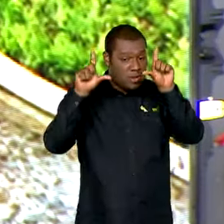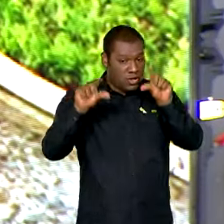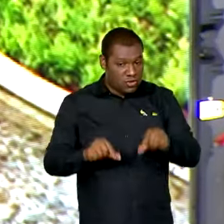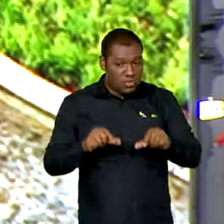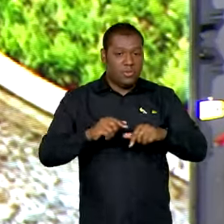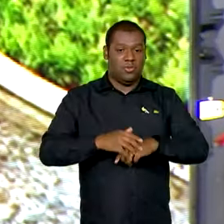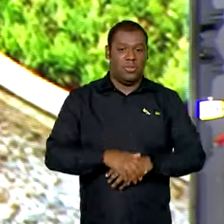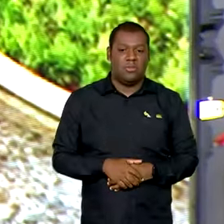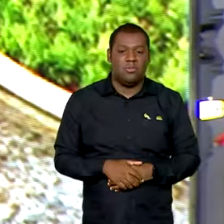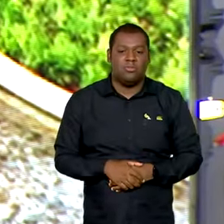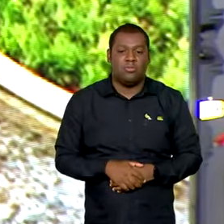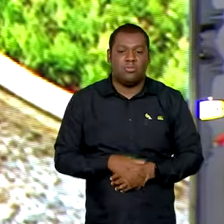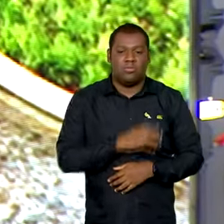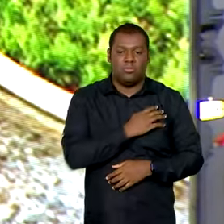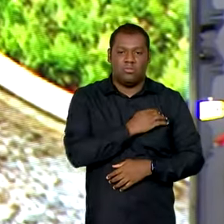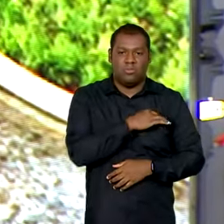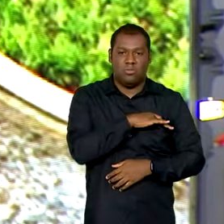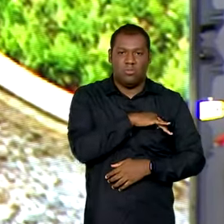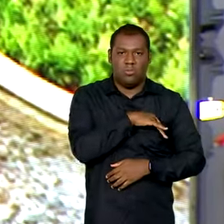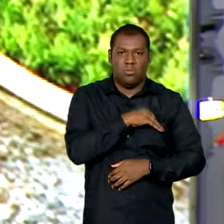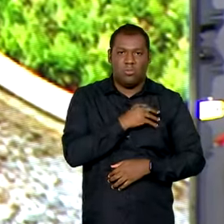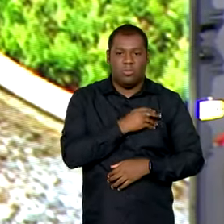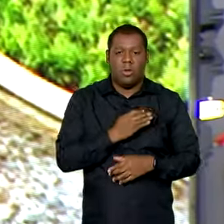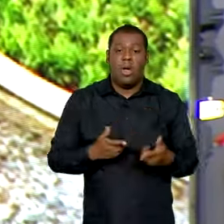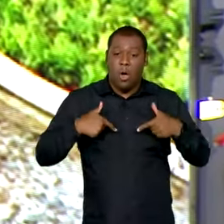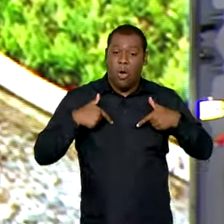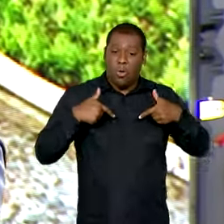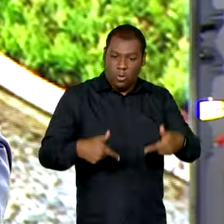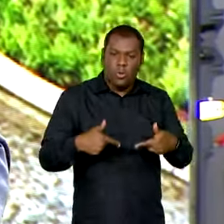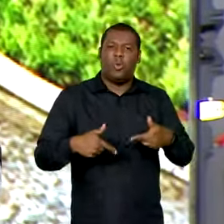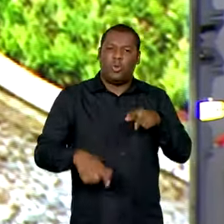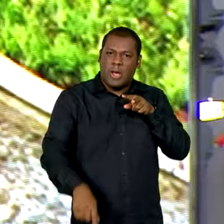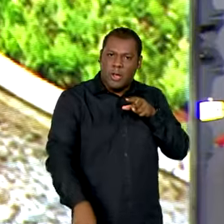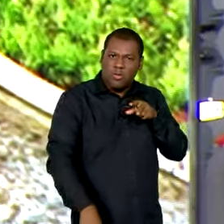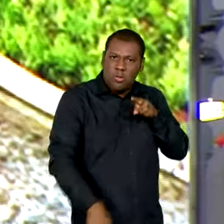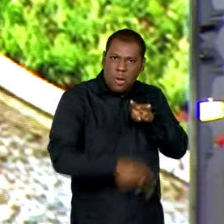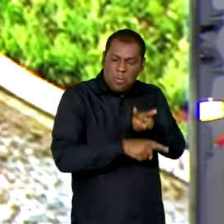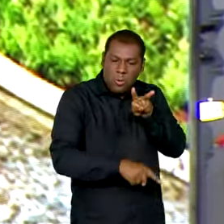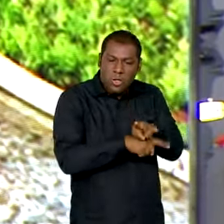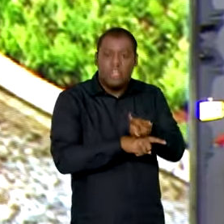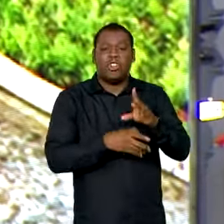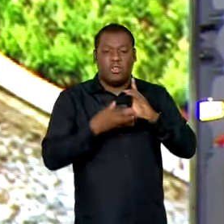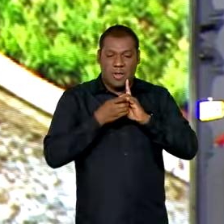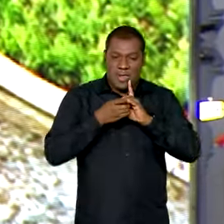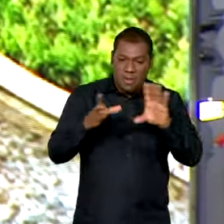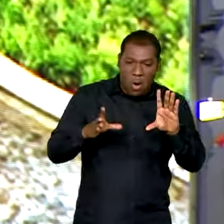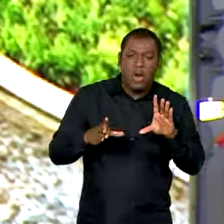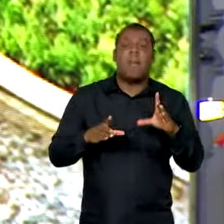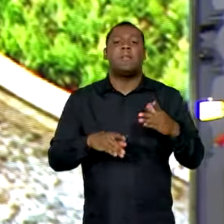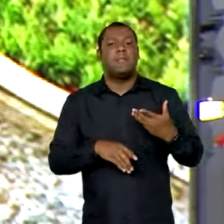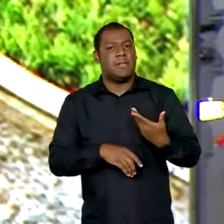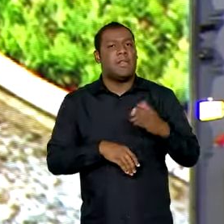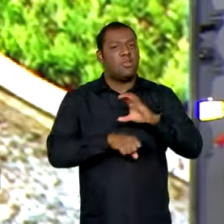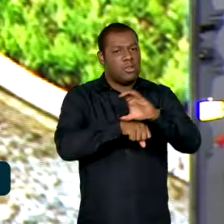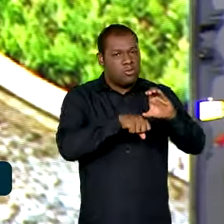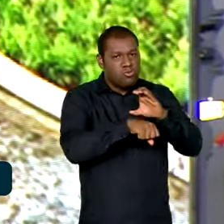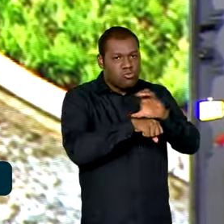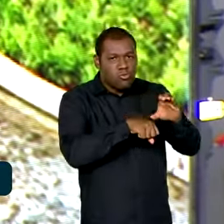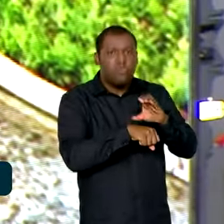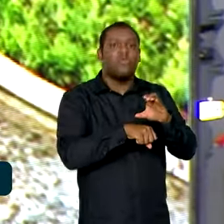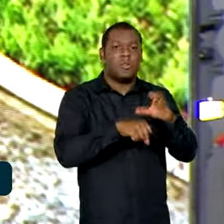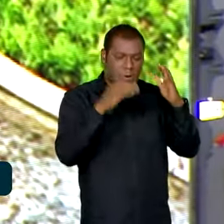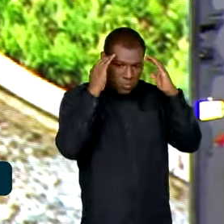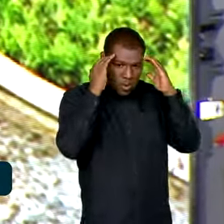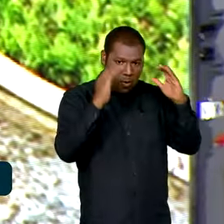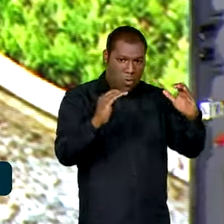felizes. Defesa da Constituição, da democracia, dos direitos fundamentais. As causas da segurança pública,